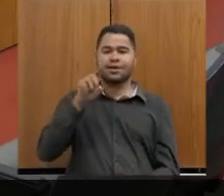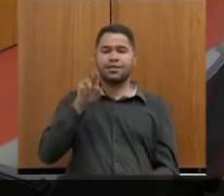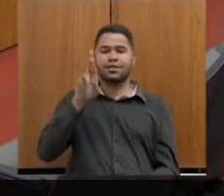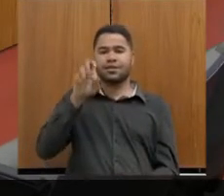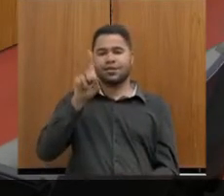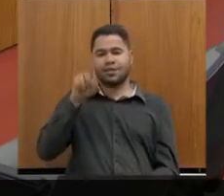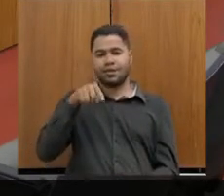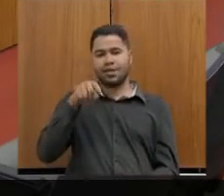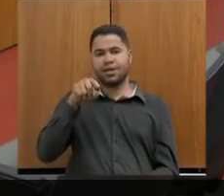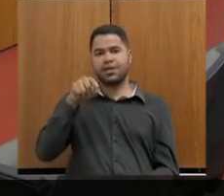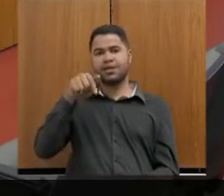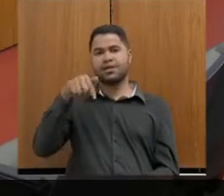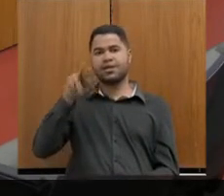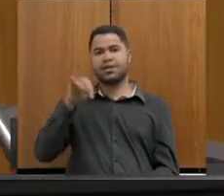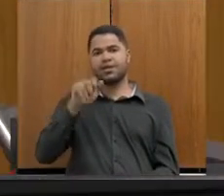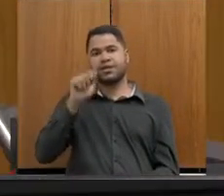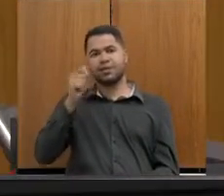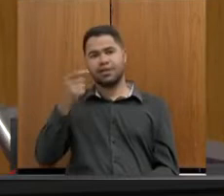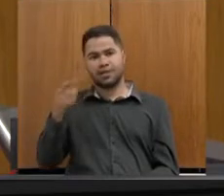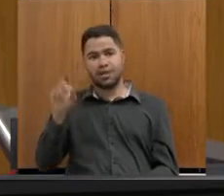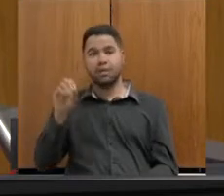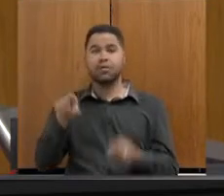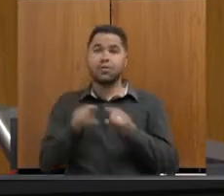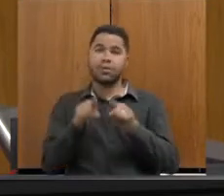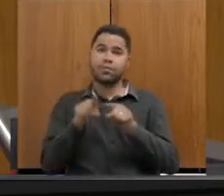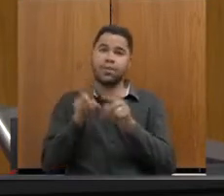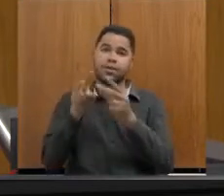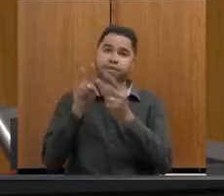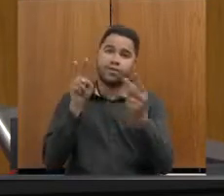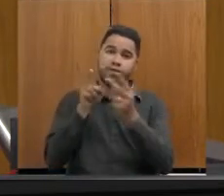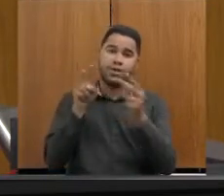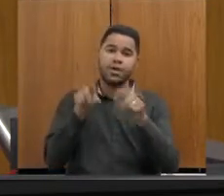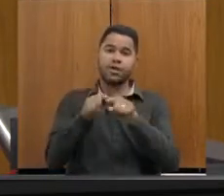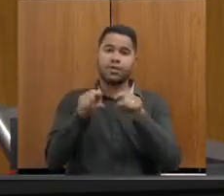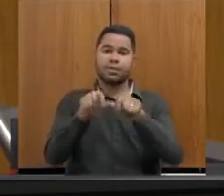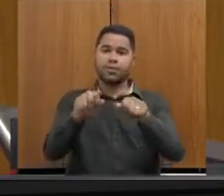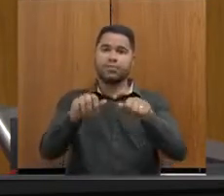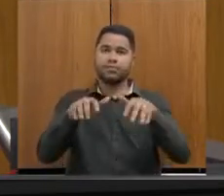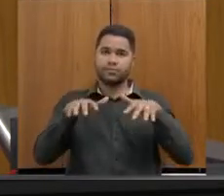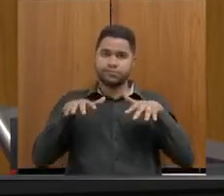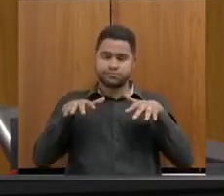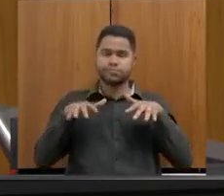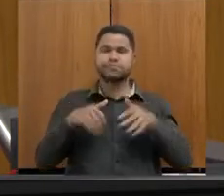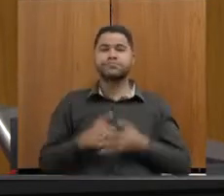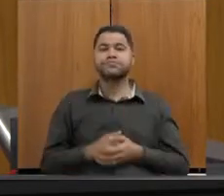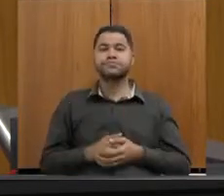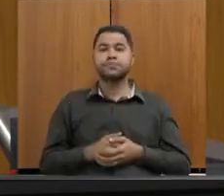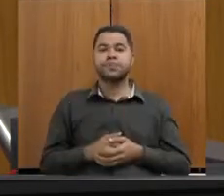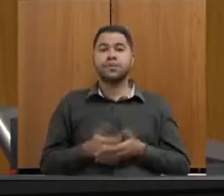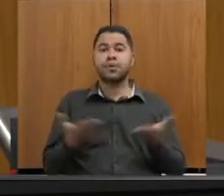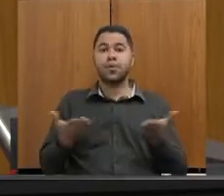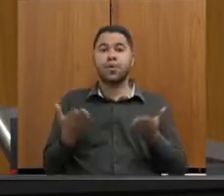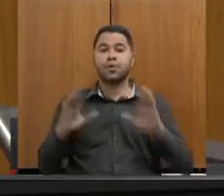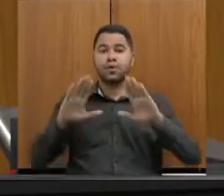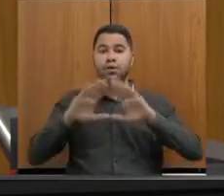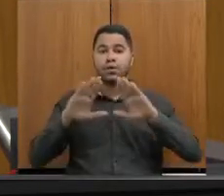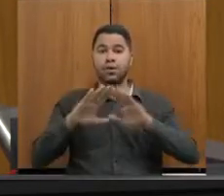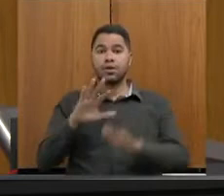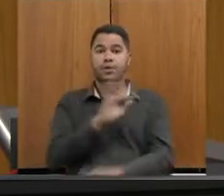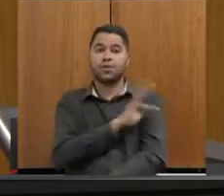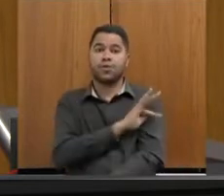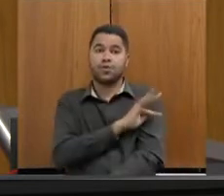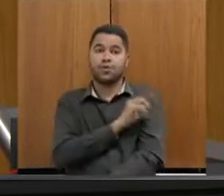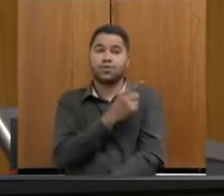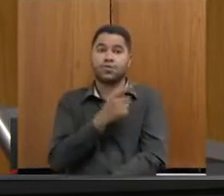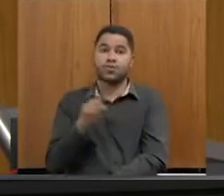bom dia aos colegas também que estão virtualmente e à população que acompanha. Esse é o Assembleia Fiscaliza do último ano,